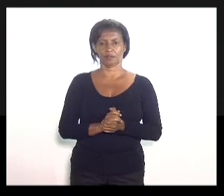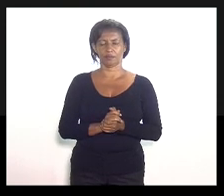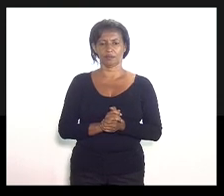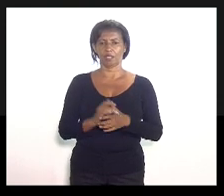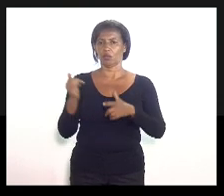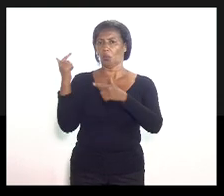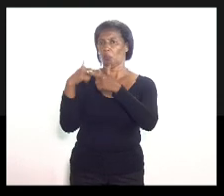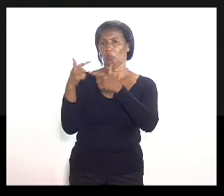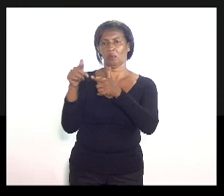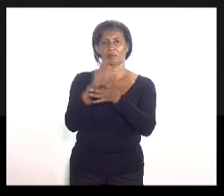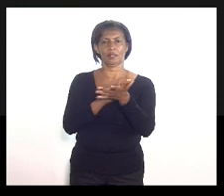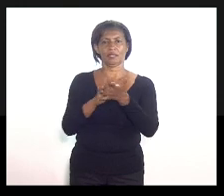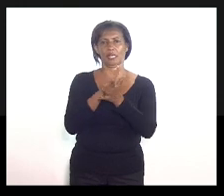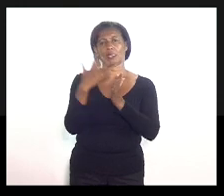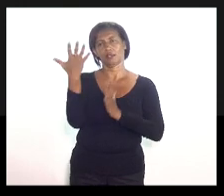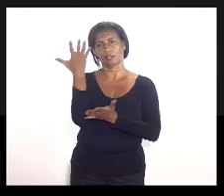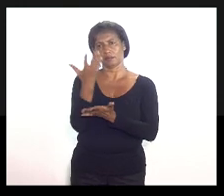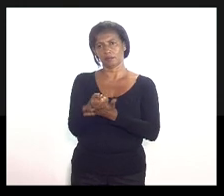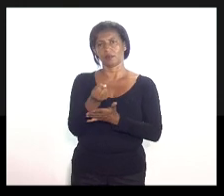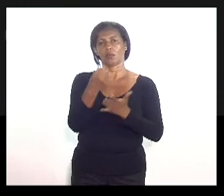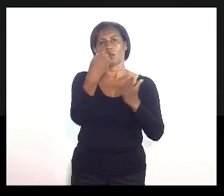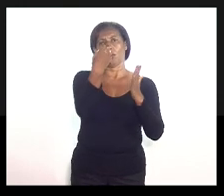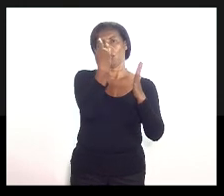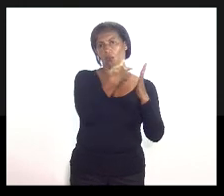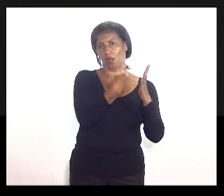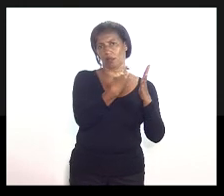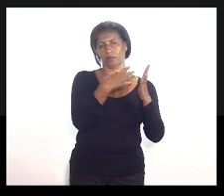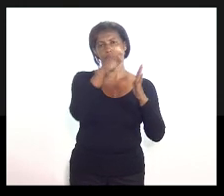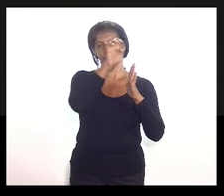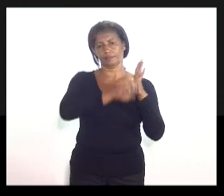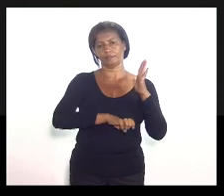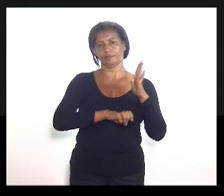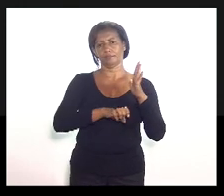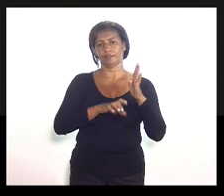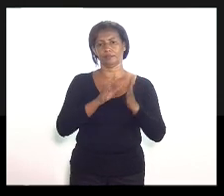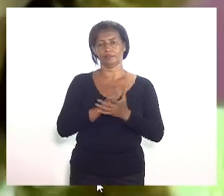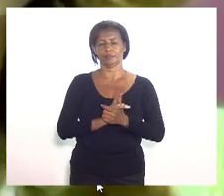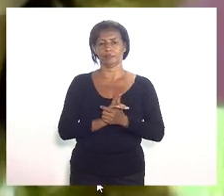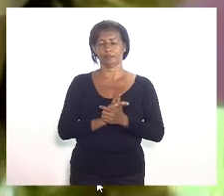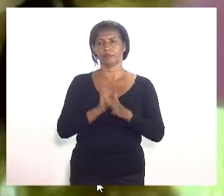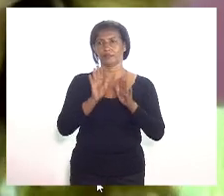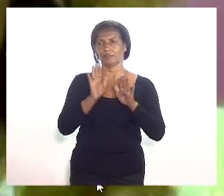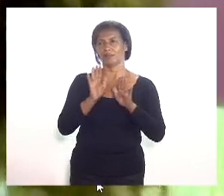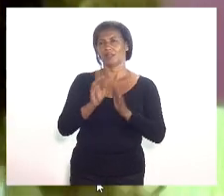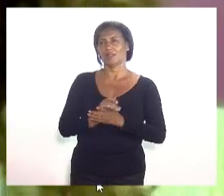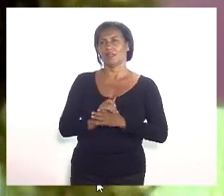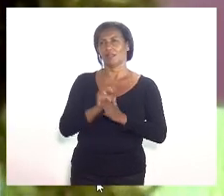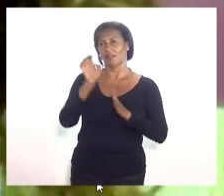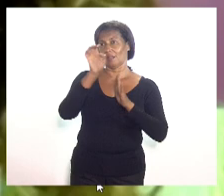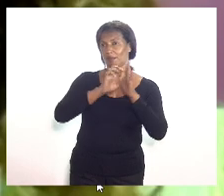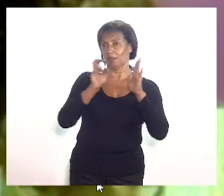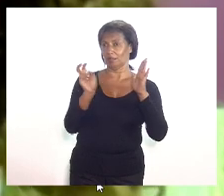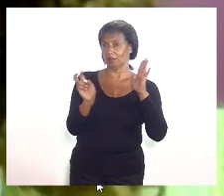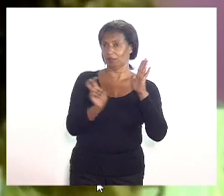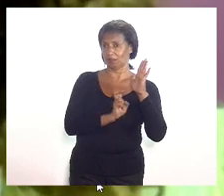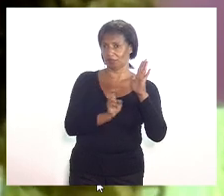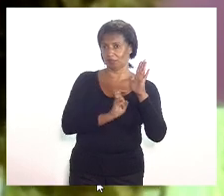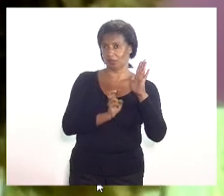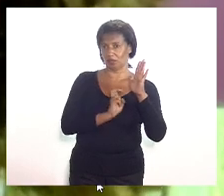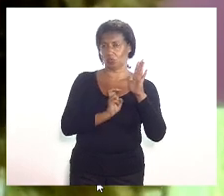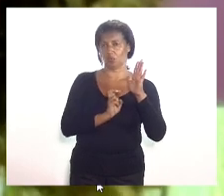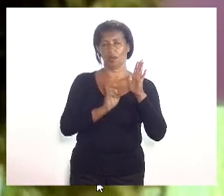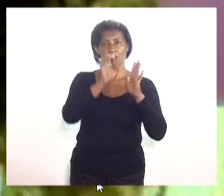sem nenhum problema. Acolhemos a emenda 4. Deputado Márcio Pacheco, a emenda 5, que é uma emenda da deputada Mônica